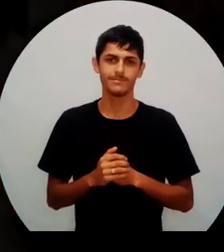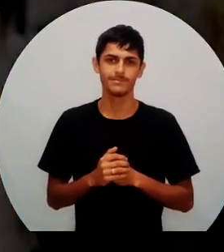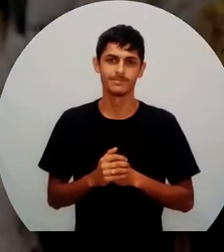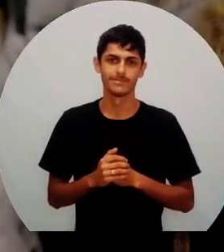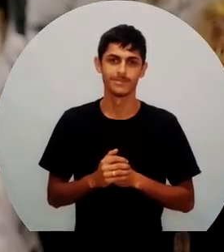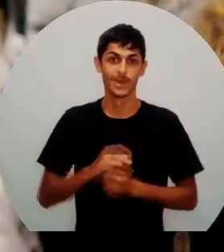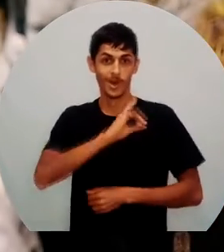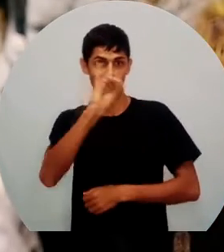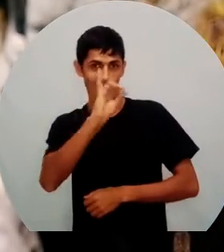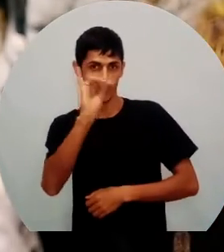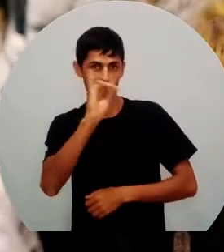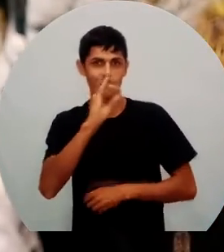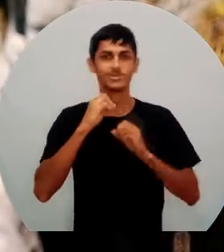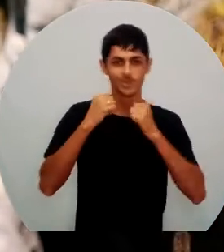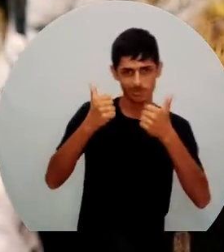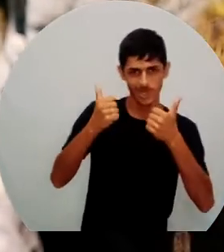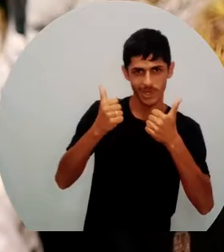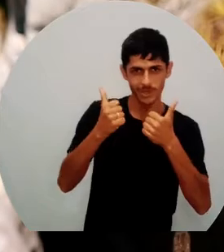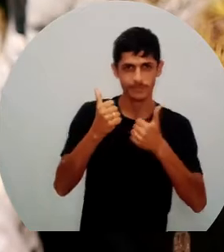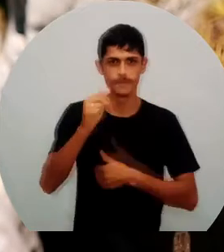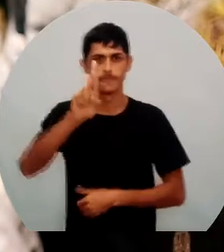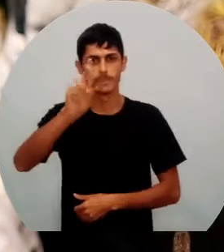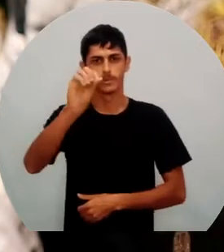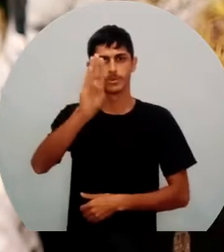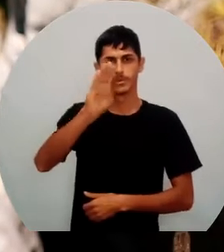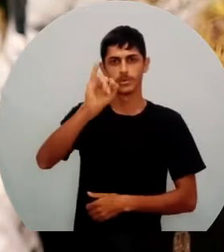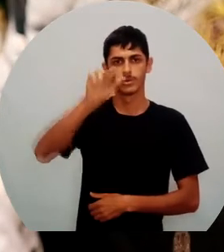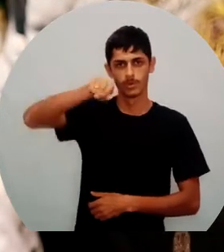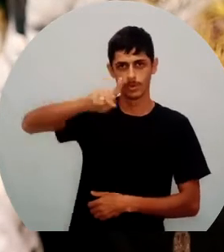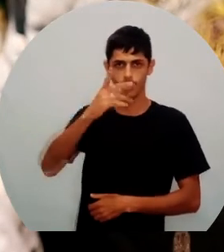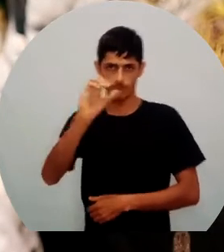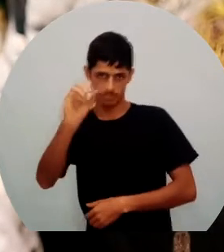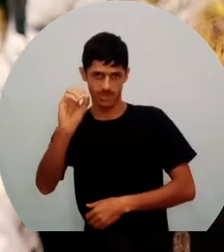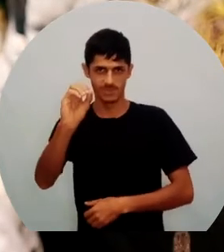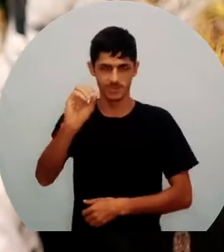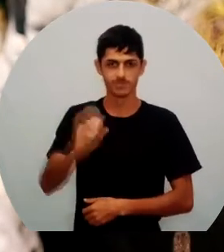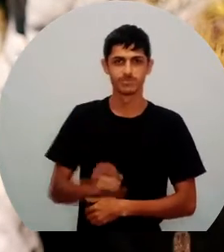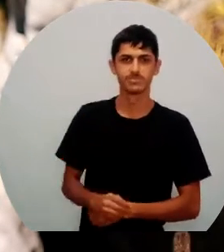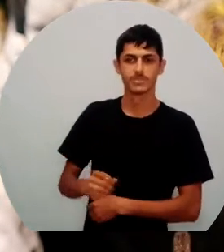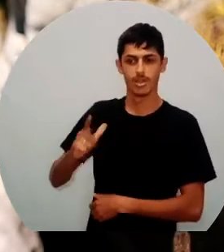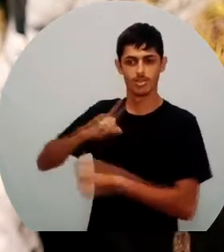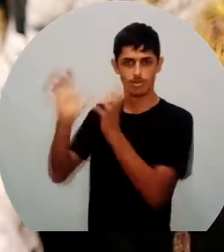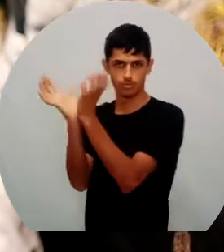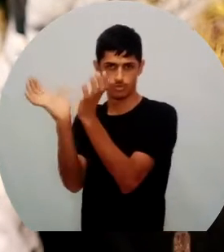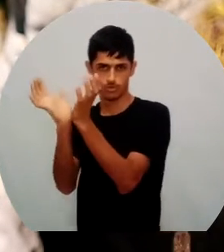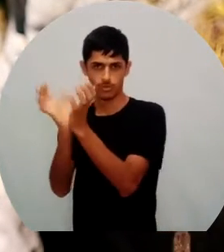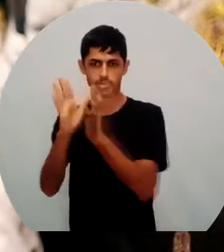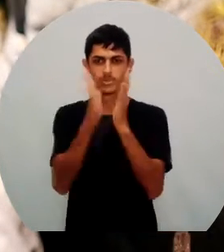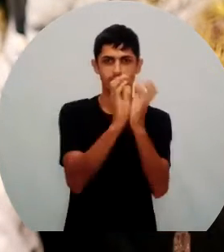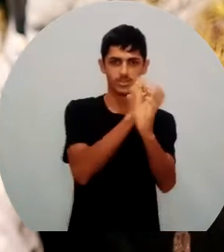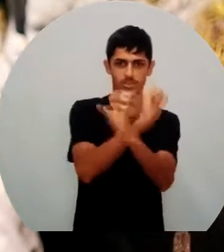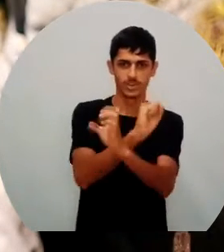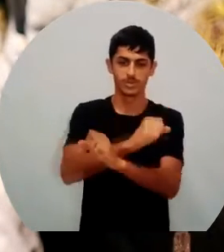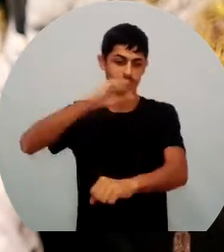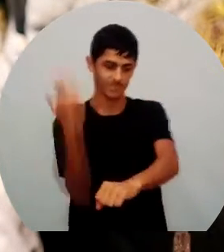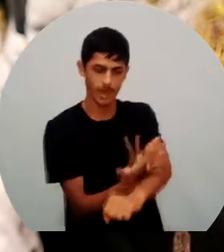E aí, rapaziada, beleza? Eu sou o Robinho, eu sou membro da equipe Santa Cruz da Cxtreme, que está atuando na Serra do Pará e